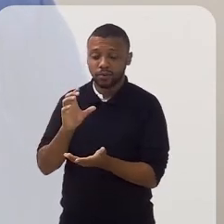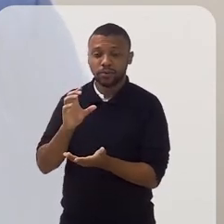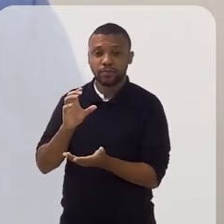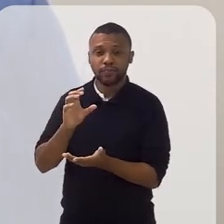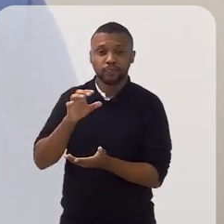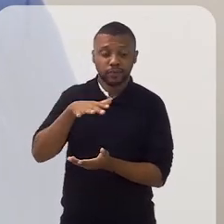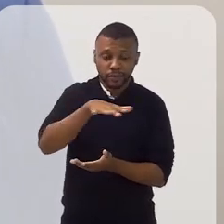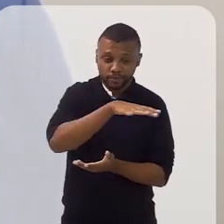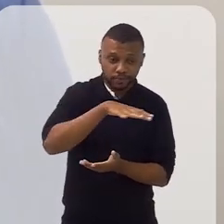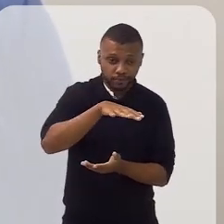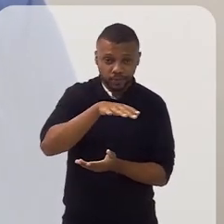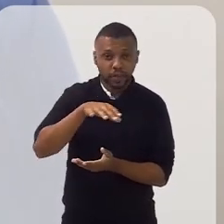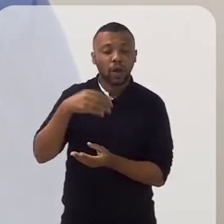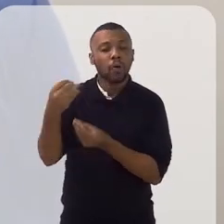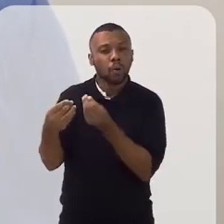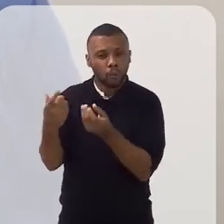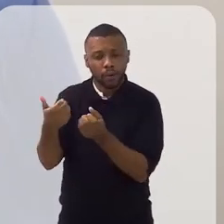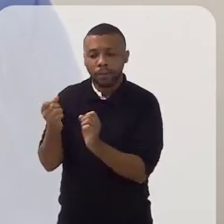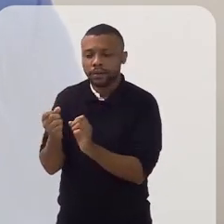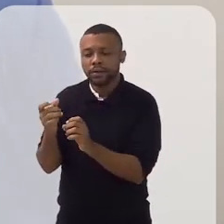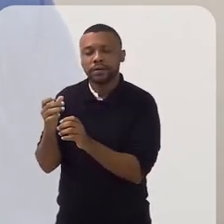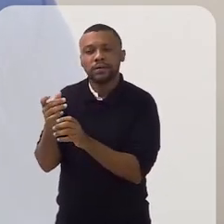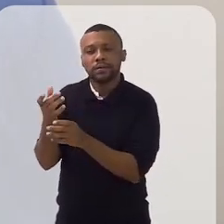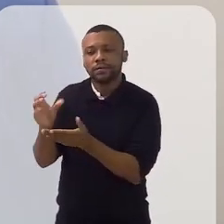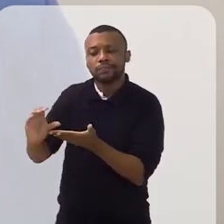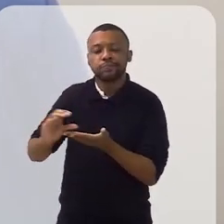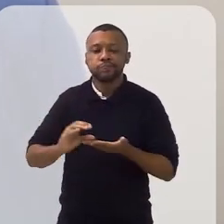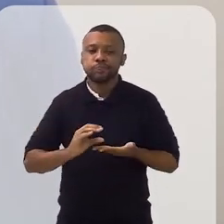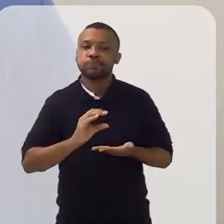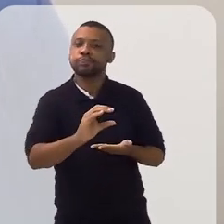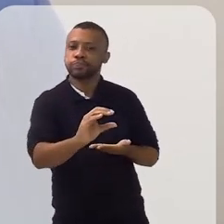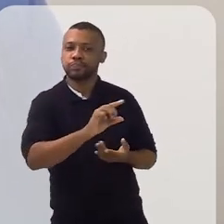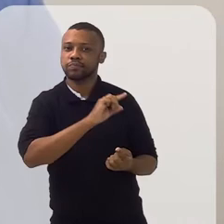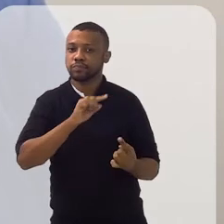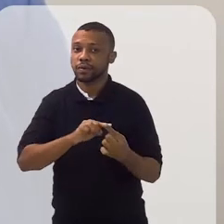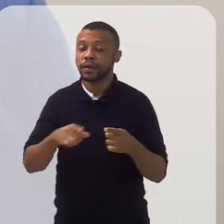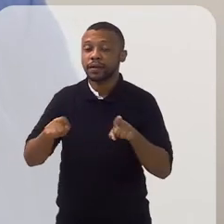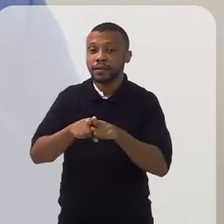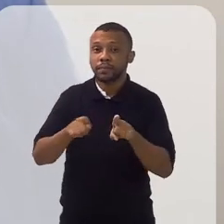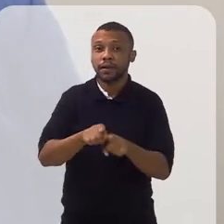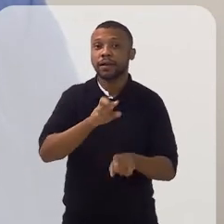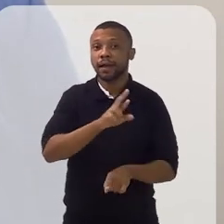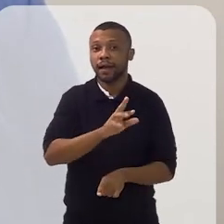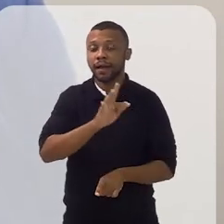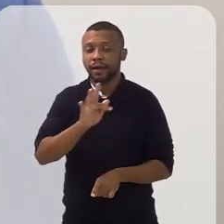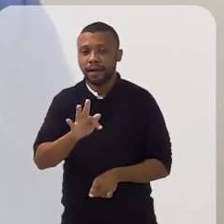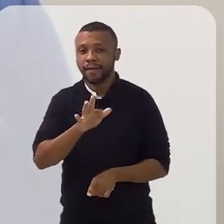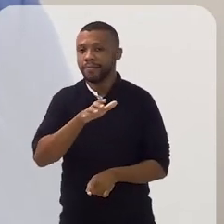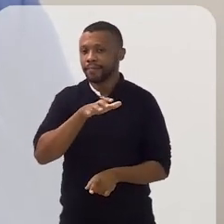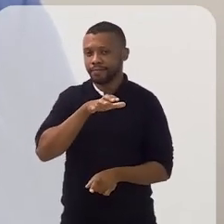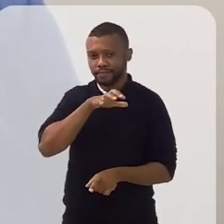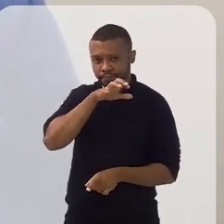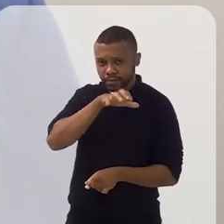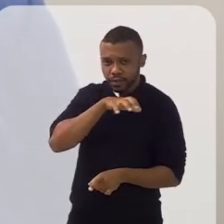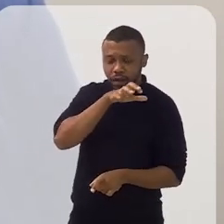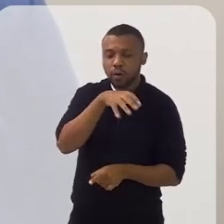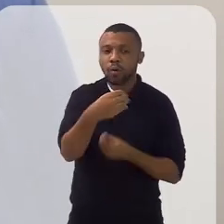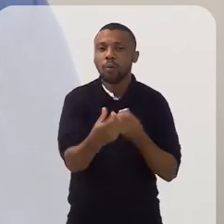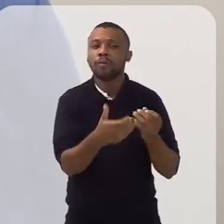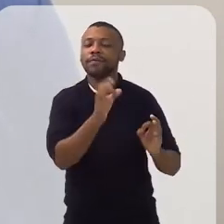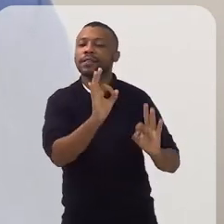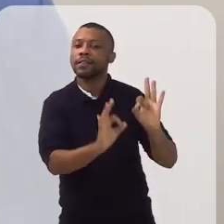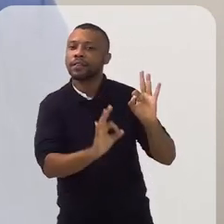dos fundos e como eles podem direcionar esses recursos, e da Receita Federal, de ajudar também os municípios a